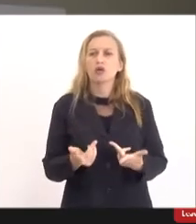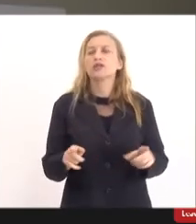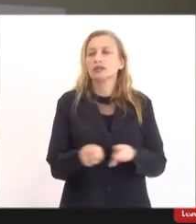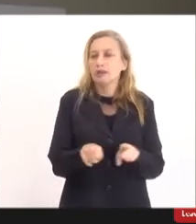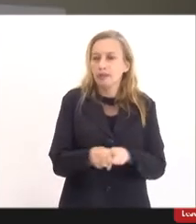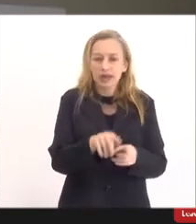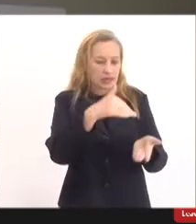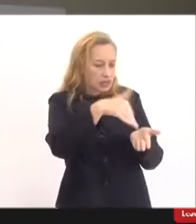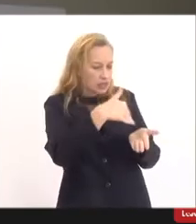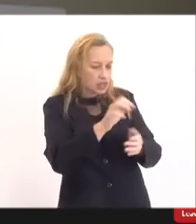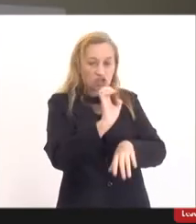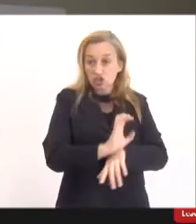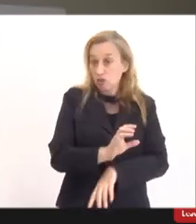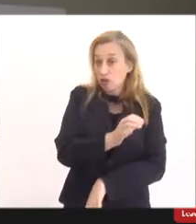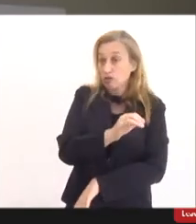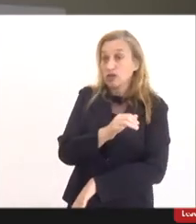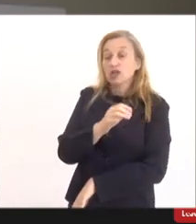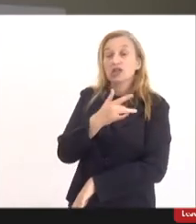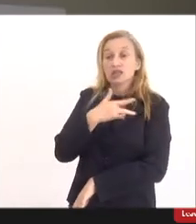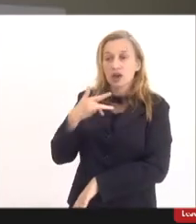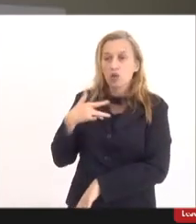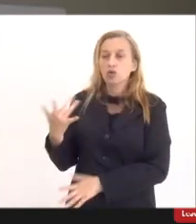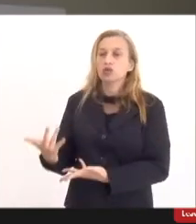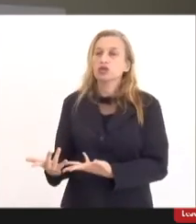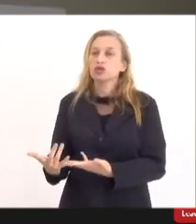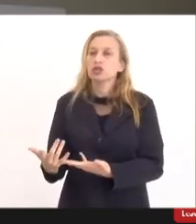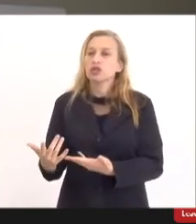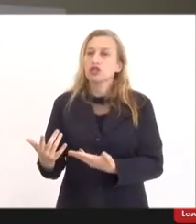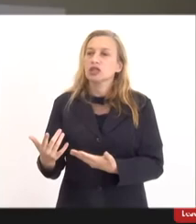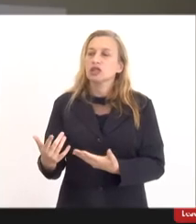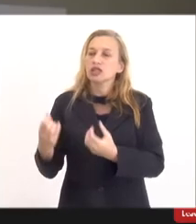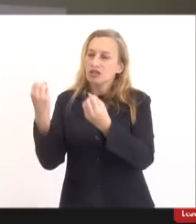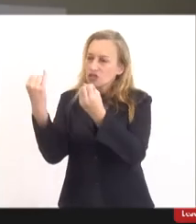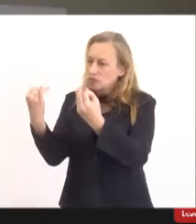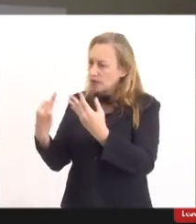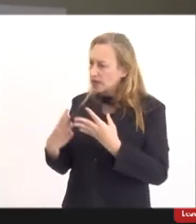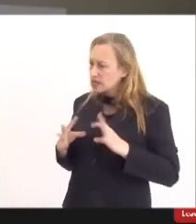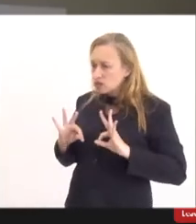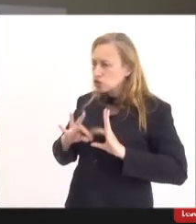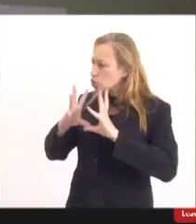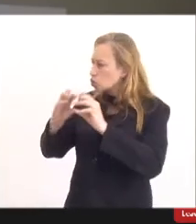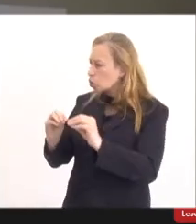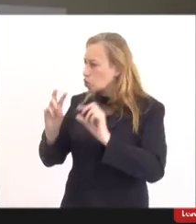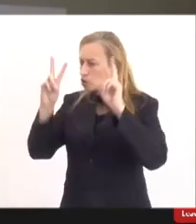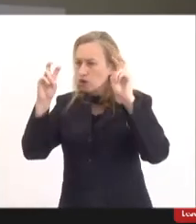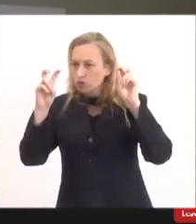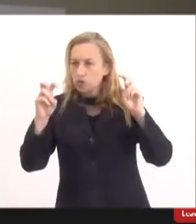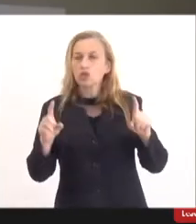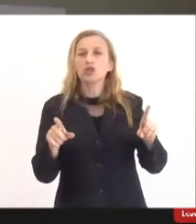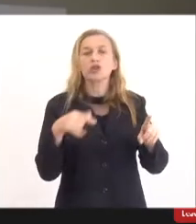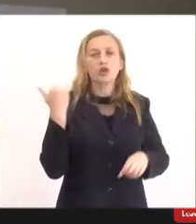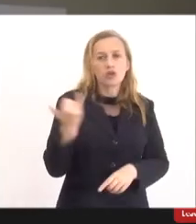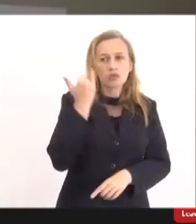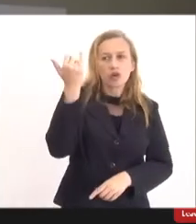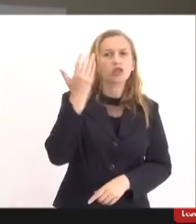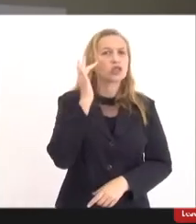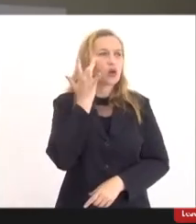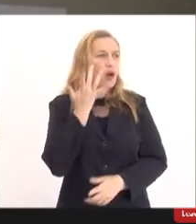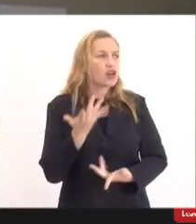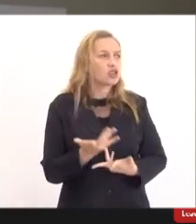a Secretaria Estadual de Saúde que tem nos prestado todos os esclarecimentos. E eu acho bem importante